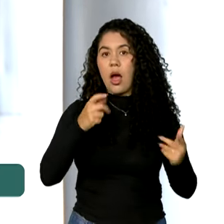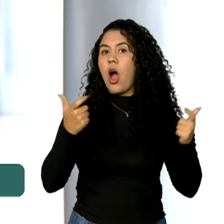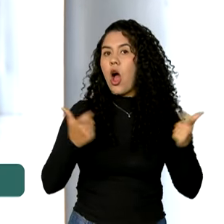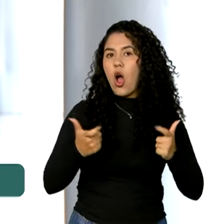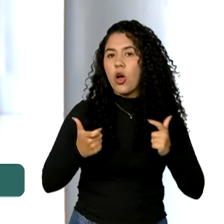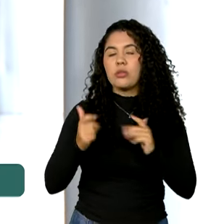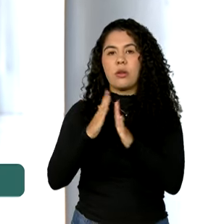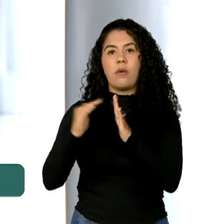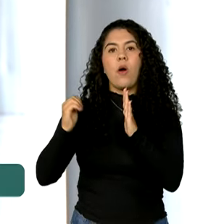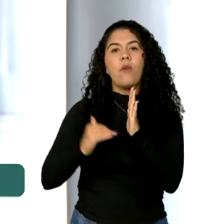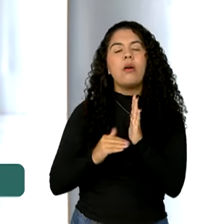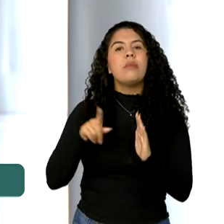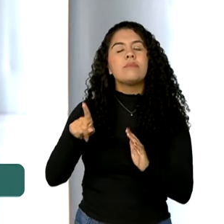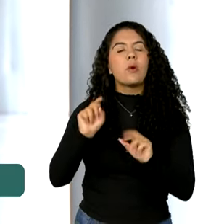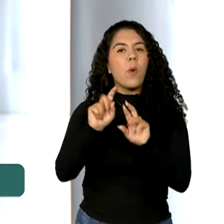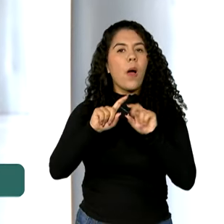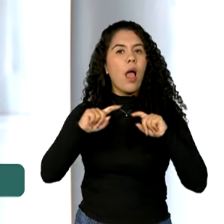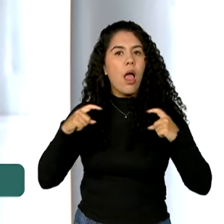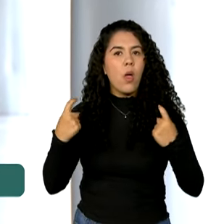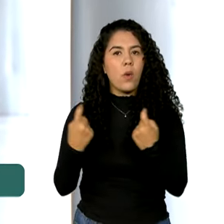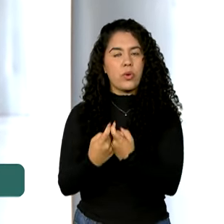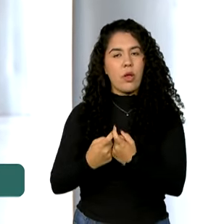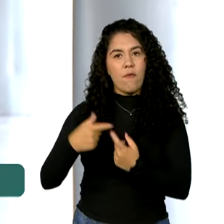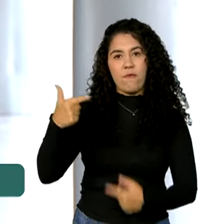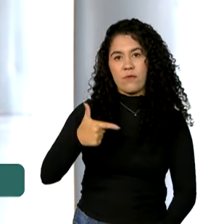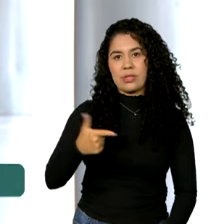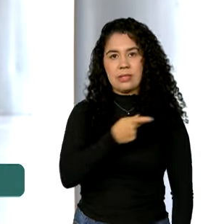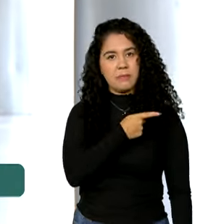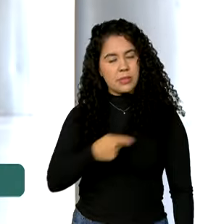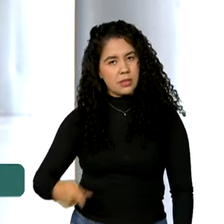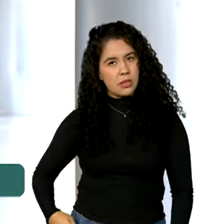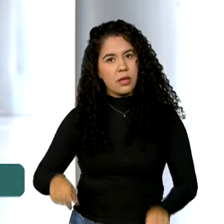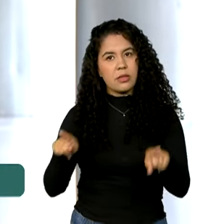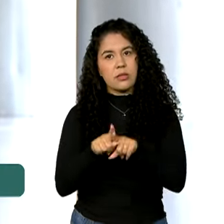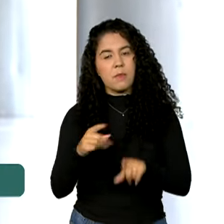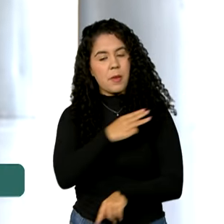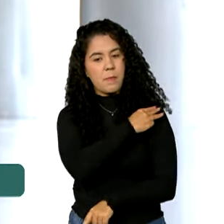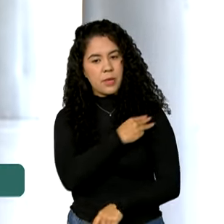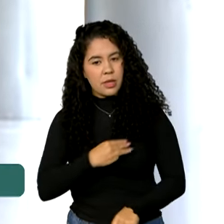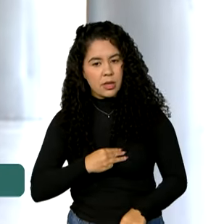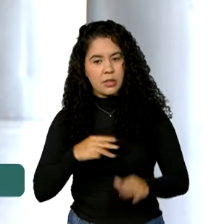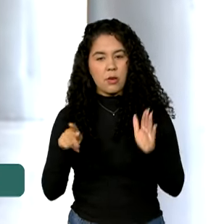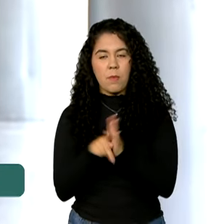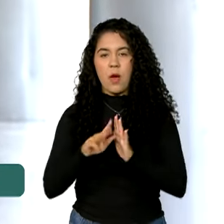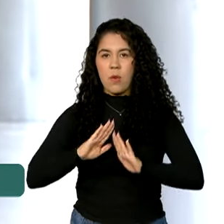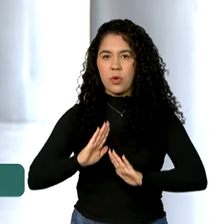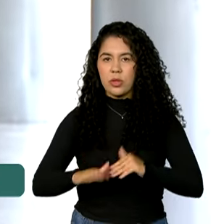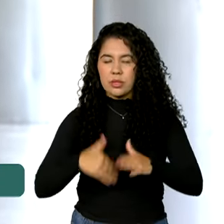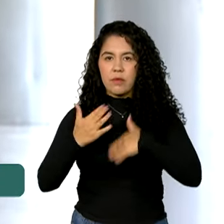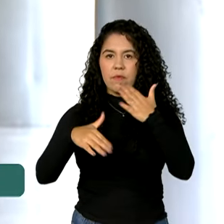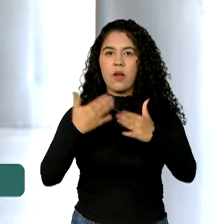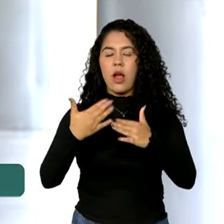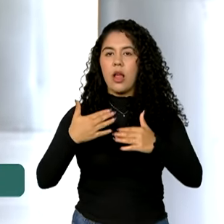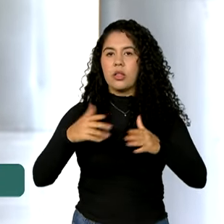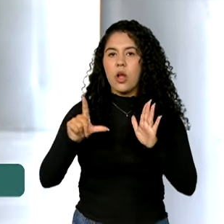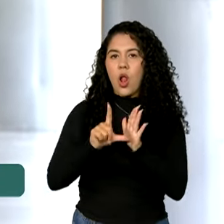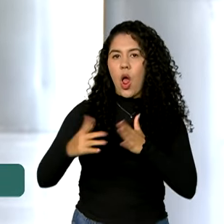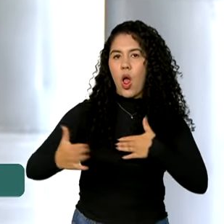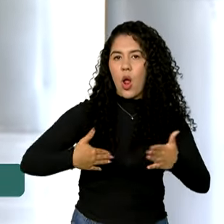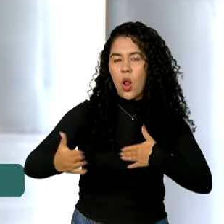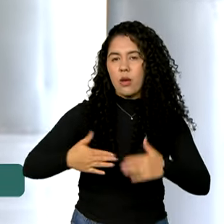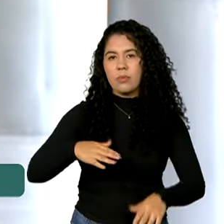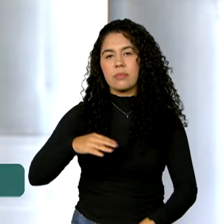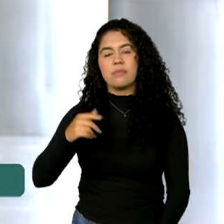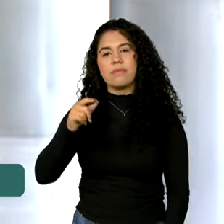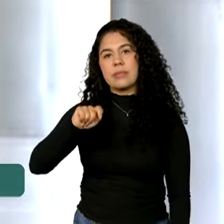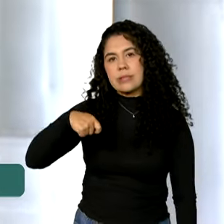Alvorada. O principal deles é uma reunião com o vice-presidente e ministro do Desenvolvimento, Indústria, Comércio e Serviços, Geraldo